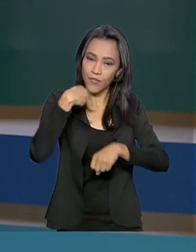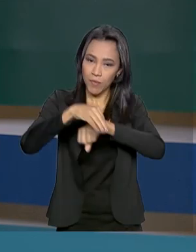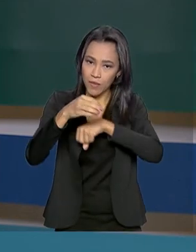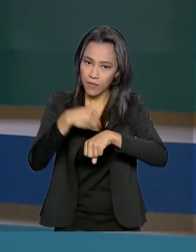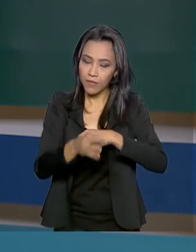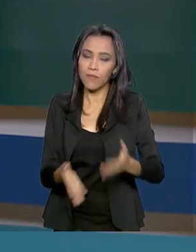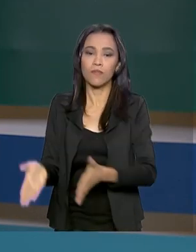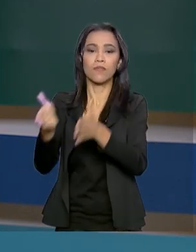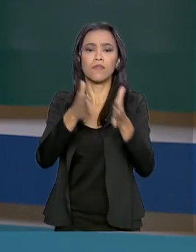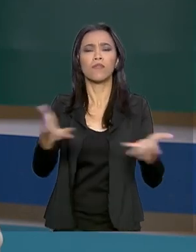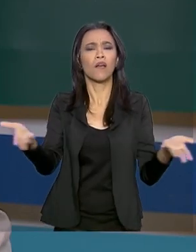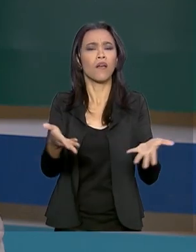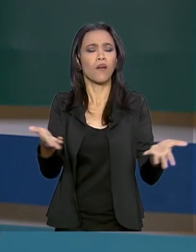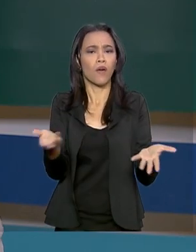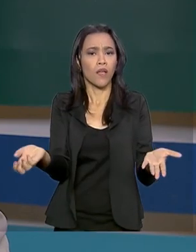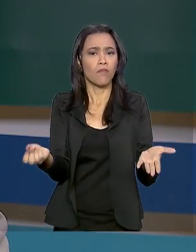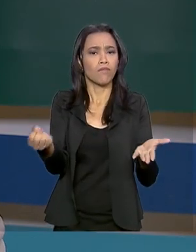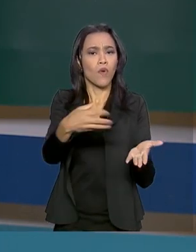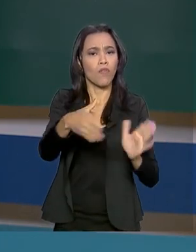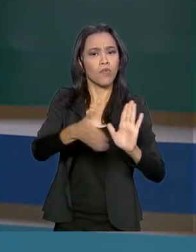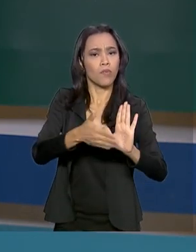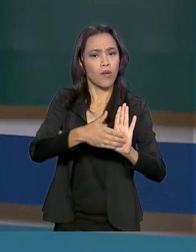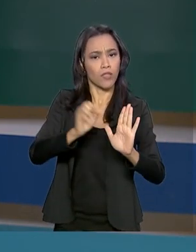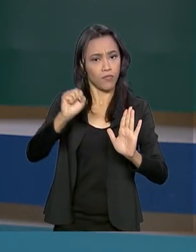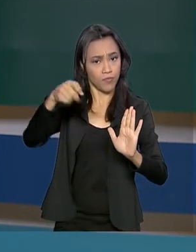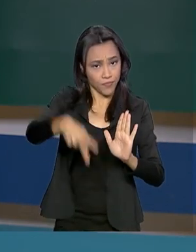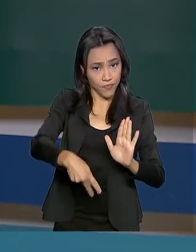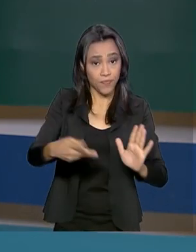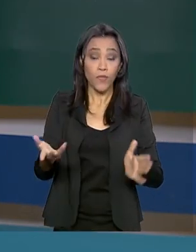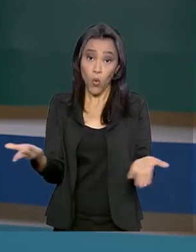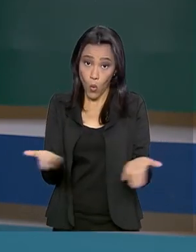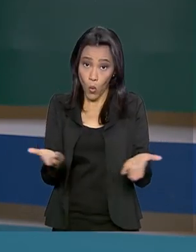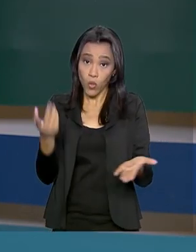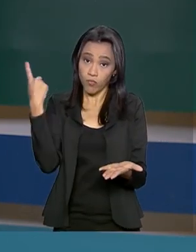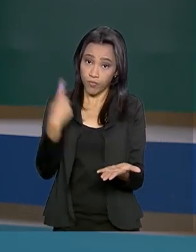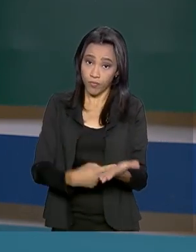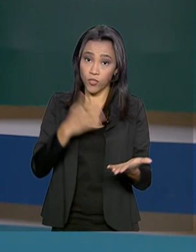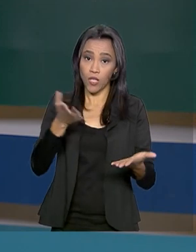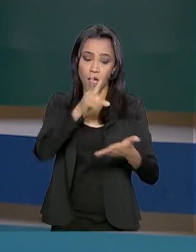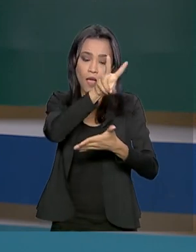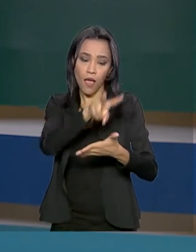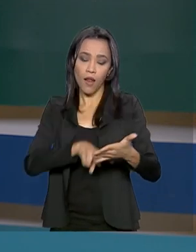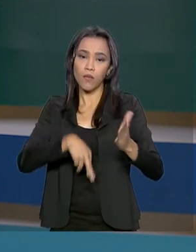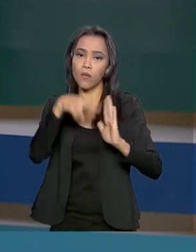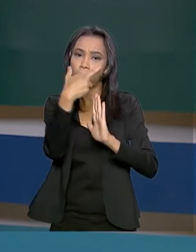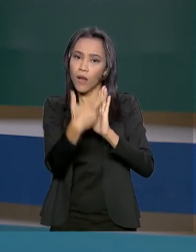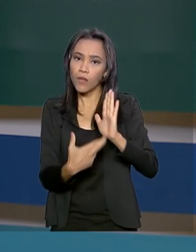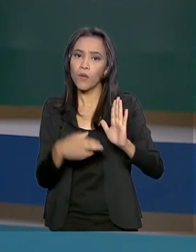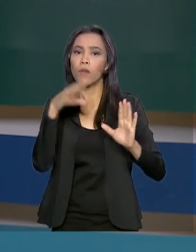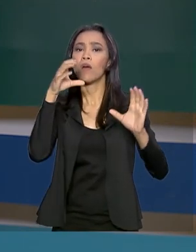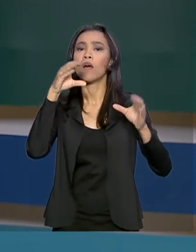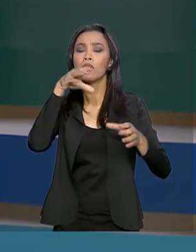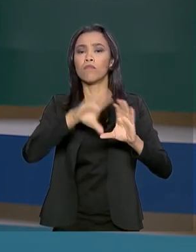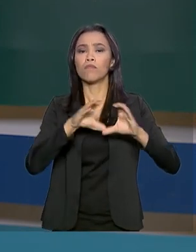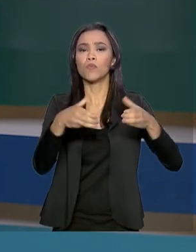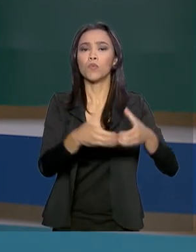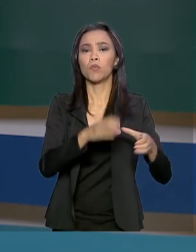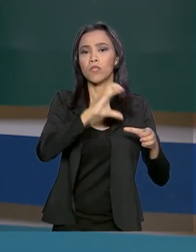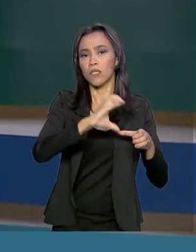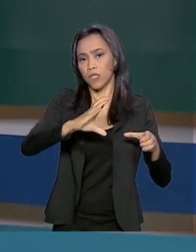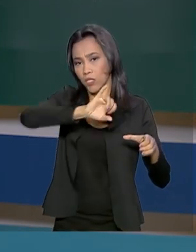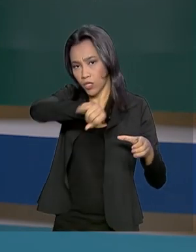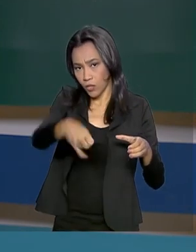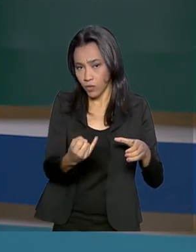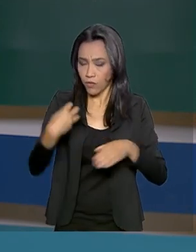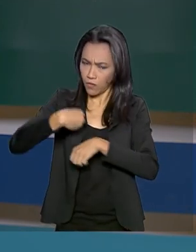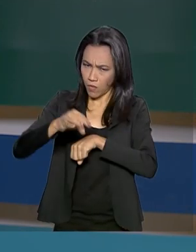E vamos falar agora de nova previdência. Está marcada para hoje a leitura do relatório na Comissão de Constituição e Justiça do Senado. As informações